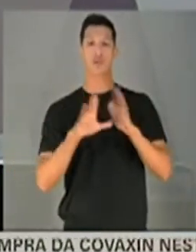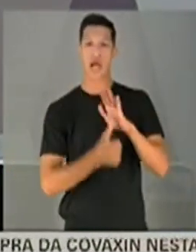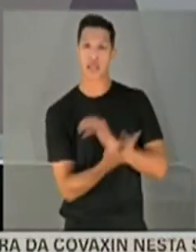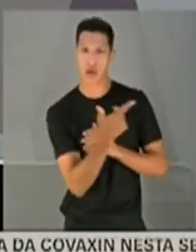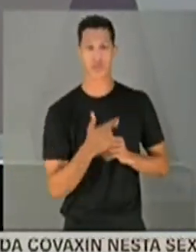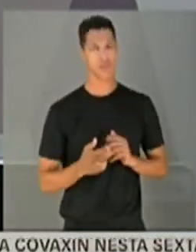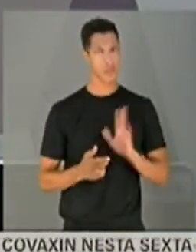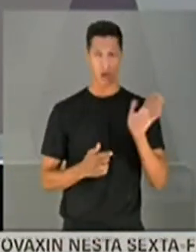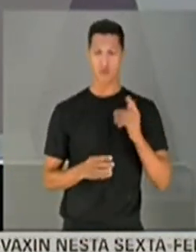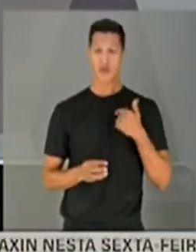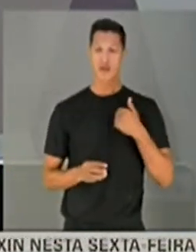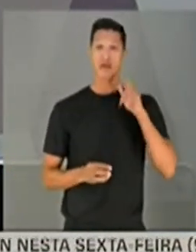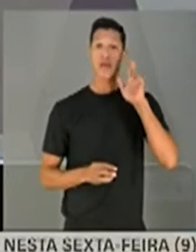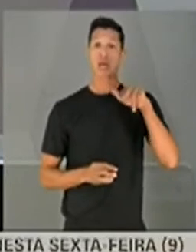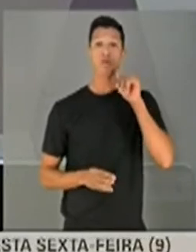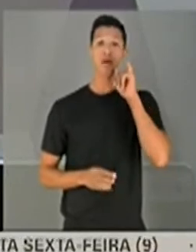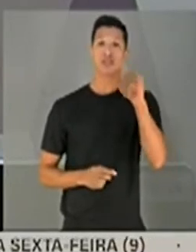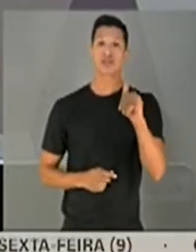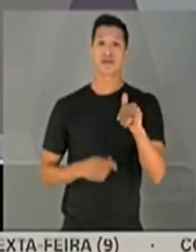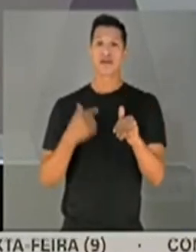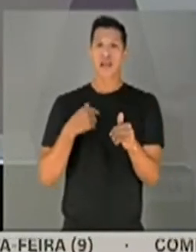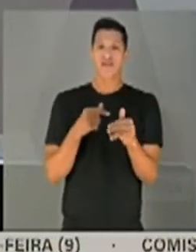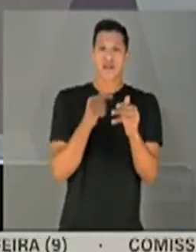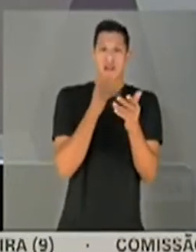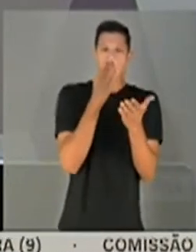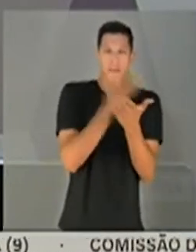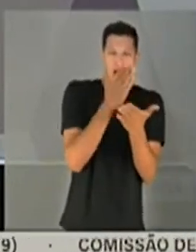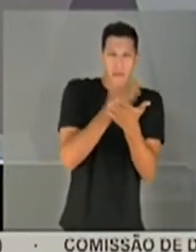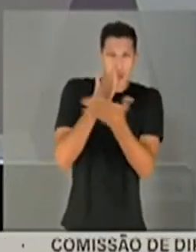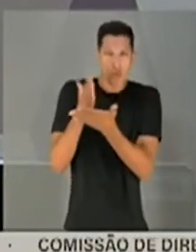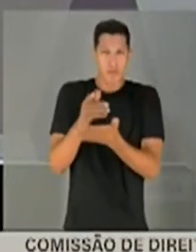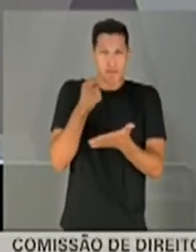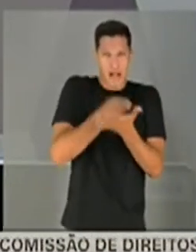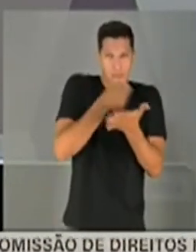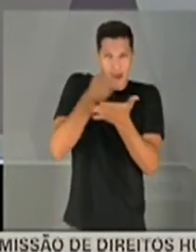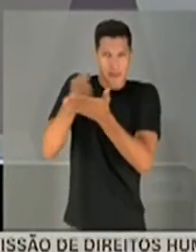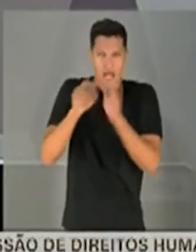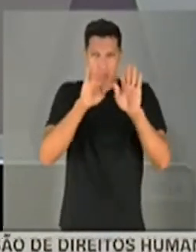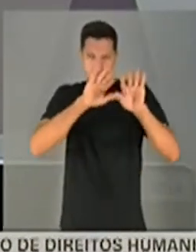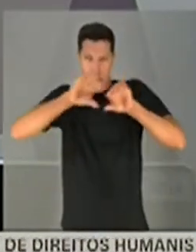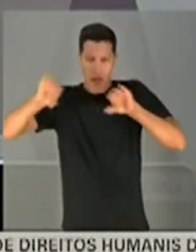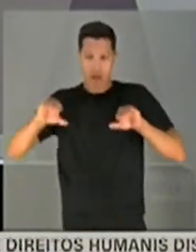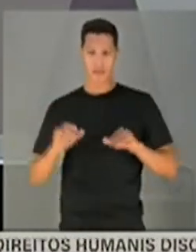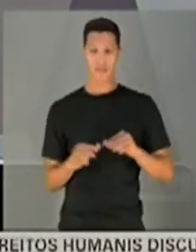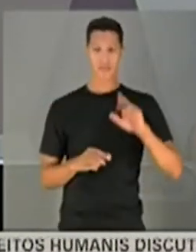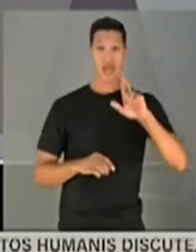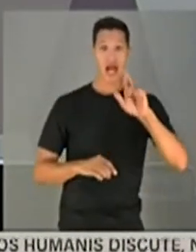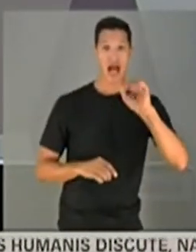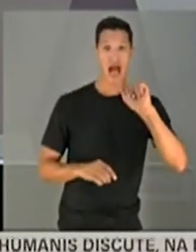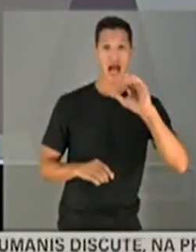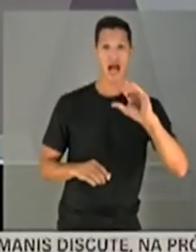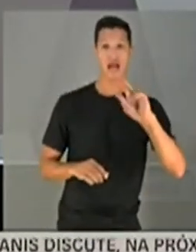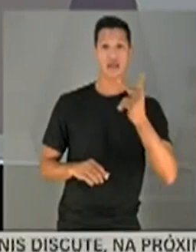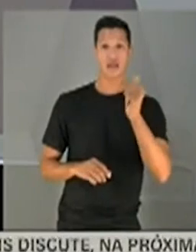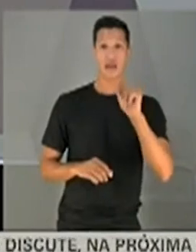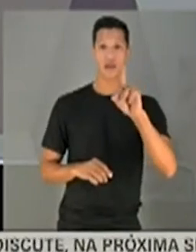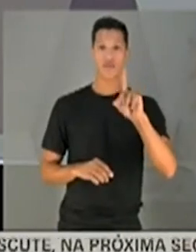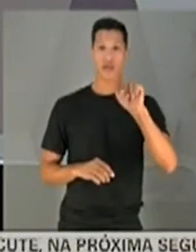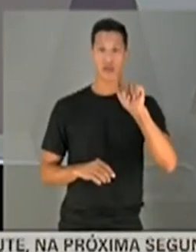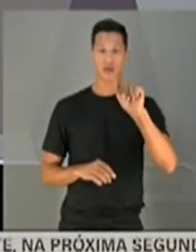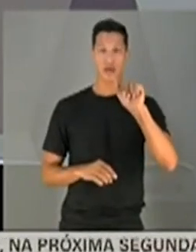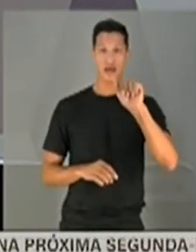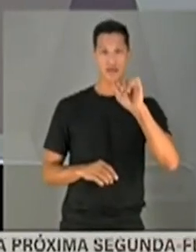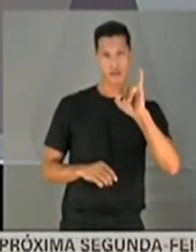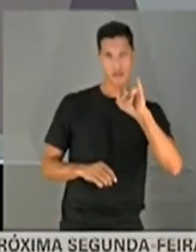senhor fazia rachadinha no seu gabinete. Fazia o que, presidente? Rachadinha. Rachadinha. Eu nunca